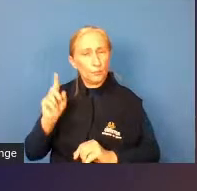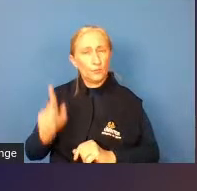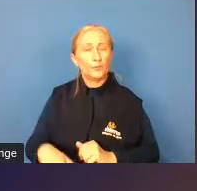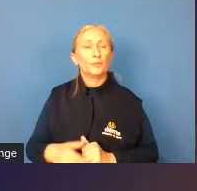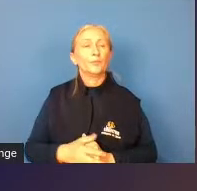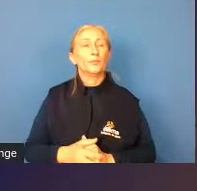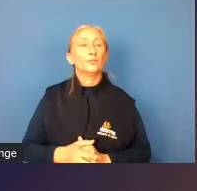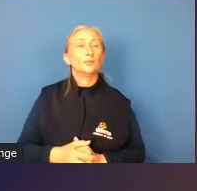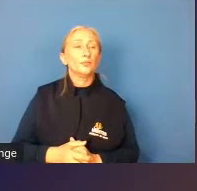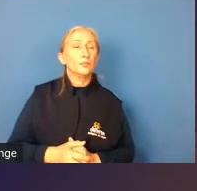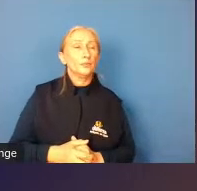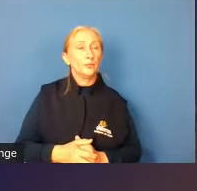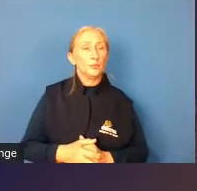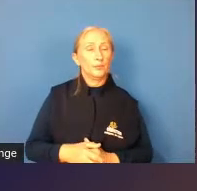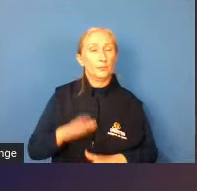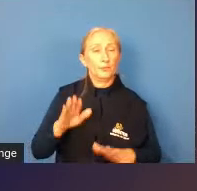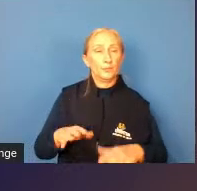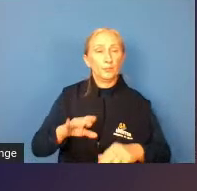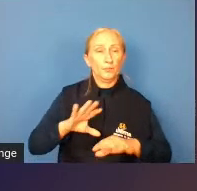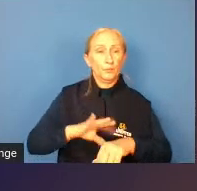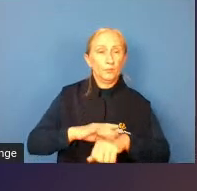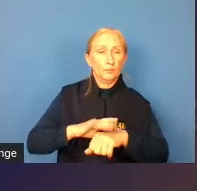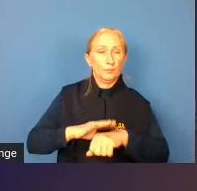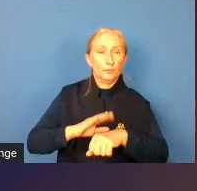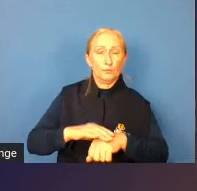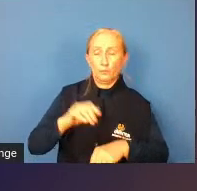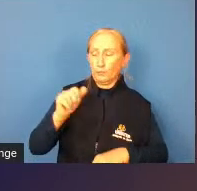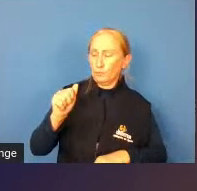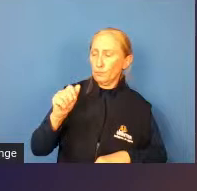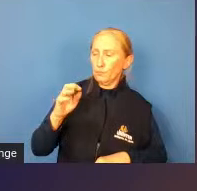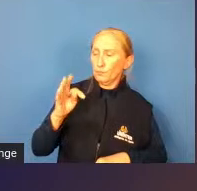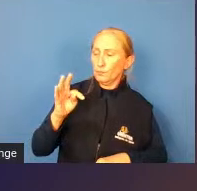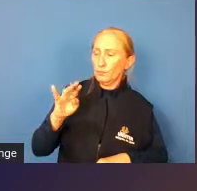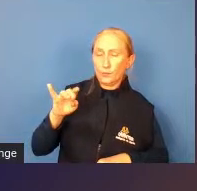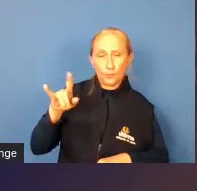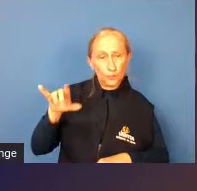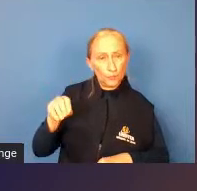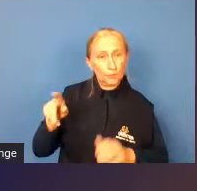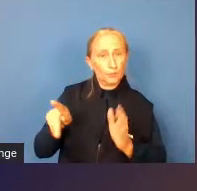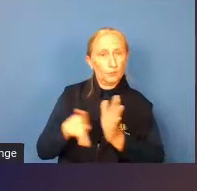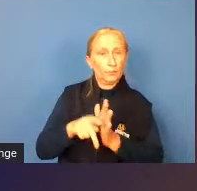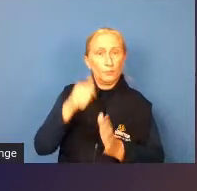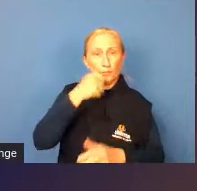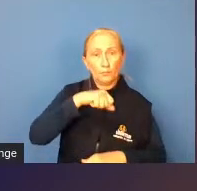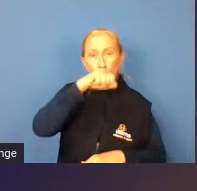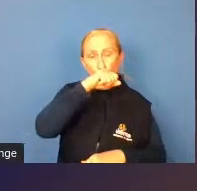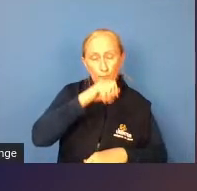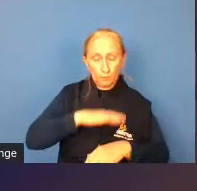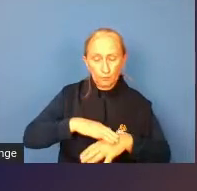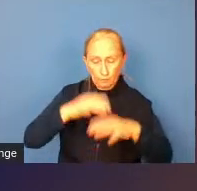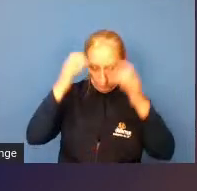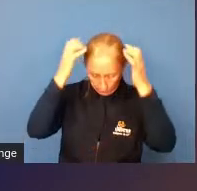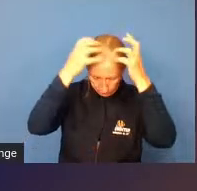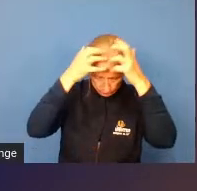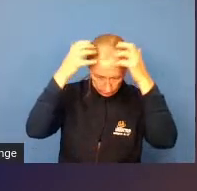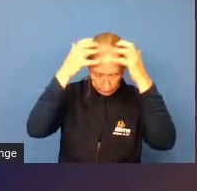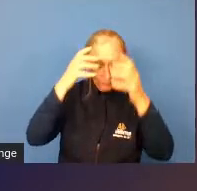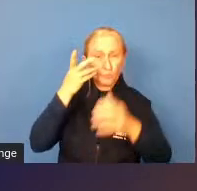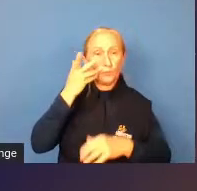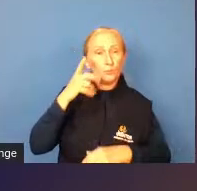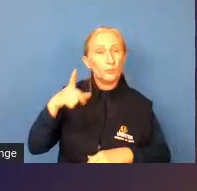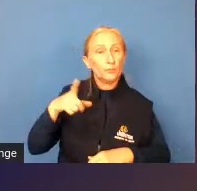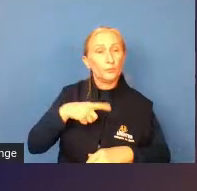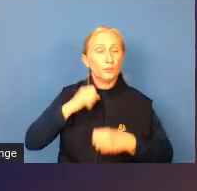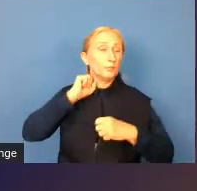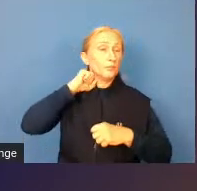dizer e as inflamações dos astrócitos da própria mãe né que são as células cerebrais e que acabam a criança que é